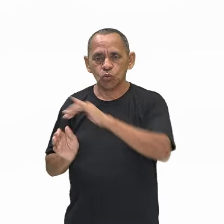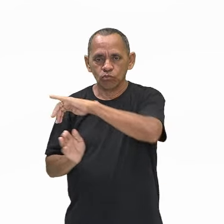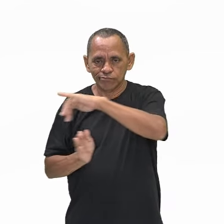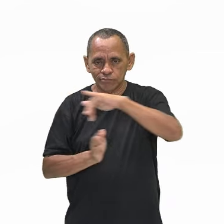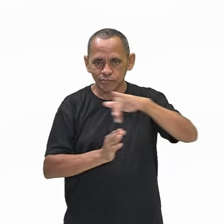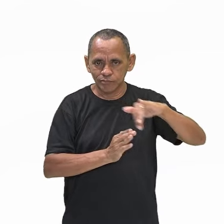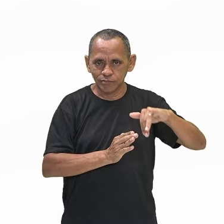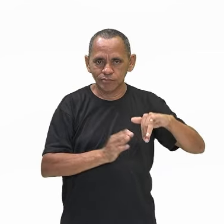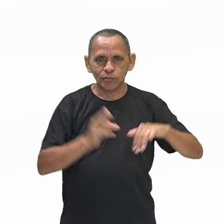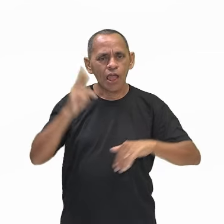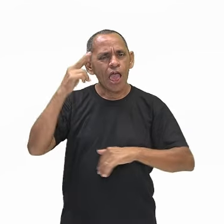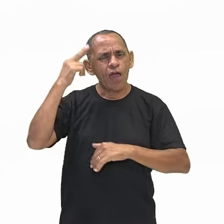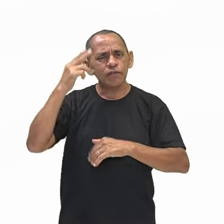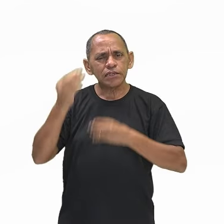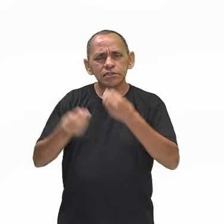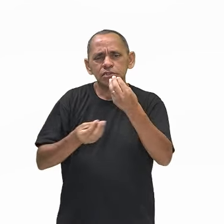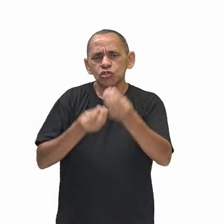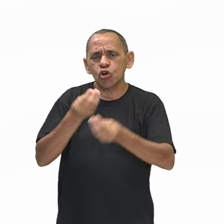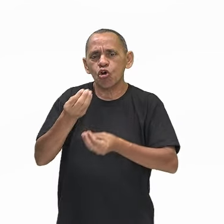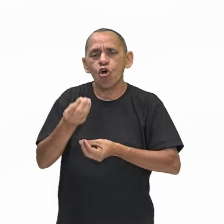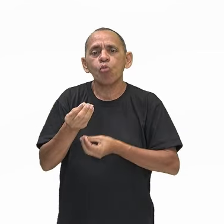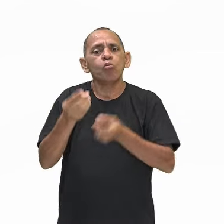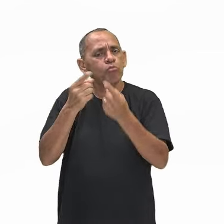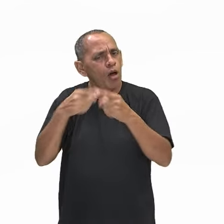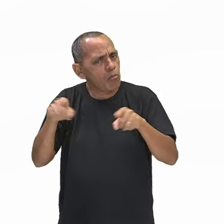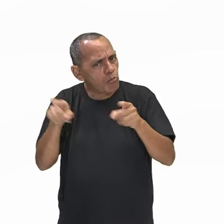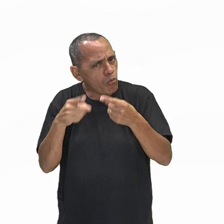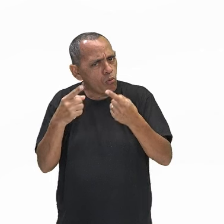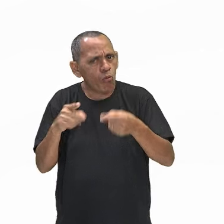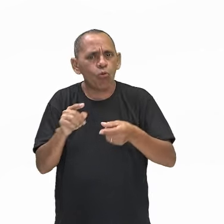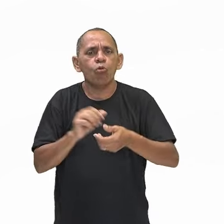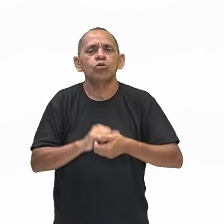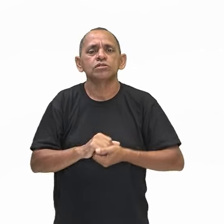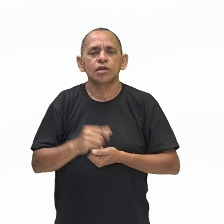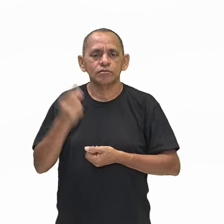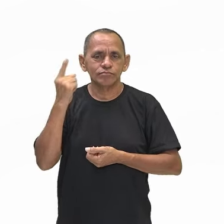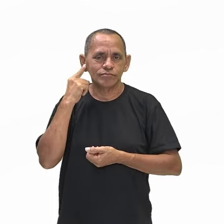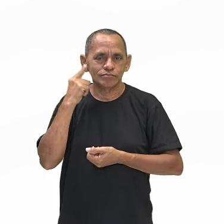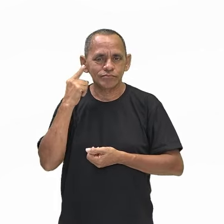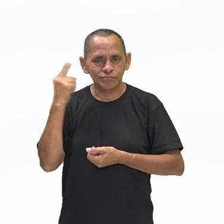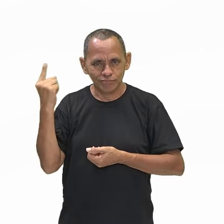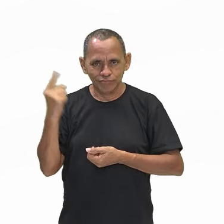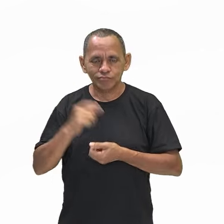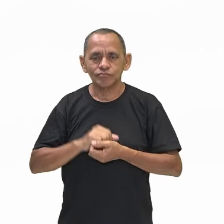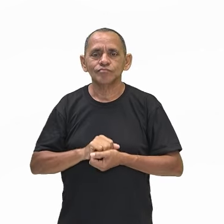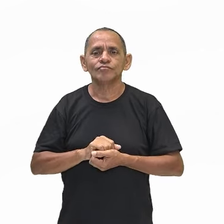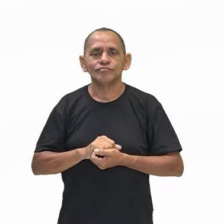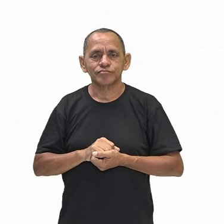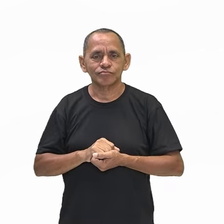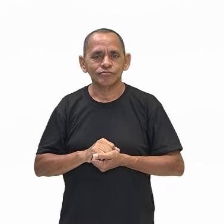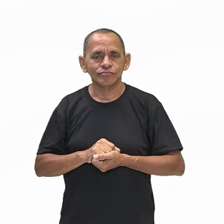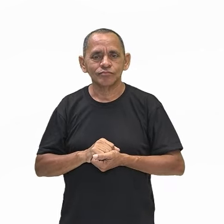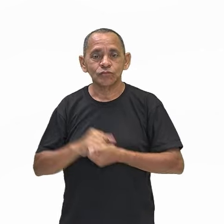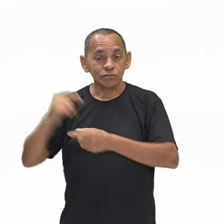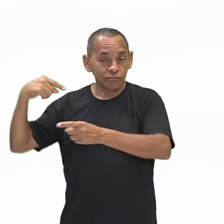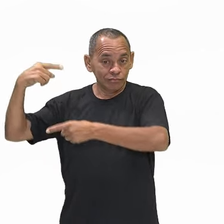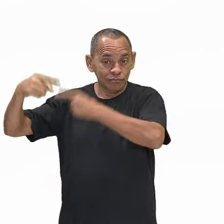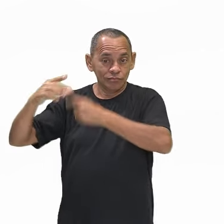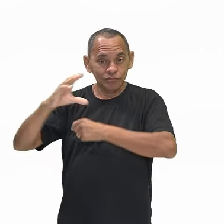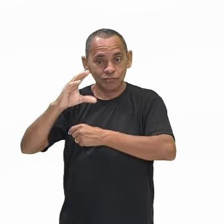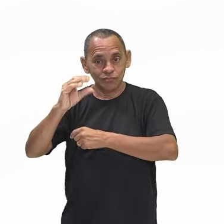E essa reflexão vem por meio de uma música. Então, escute a música Geração Coca-Cola,